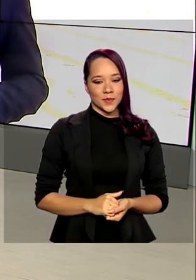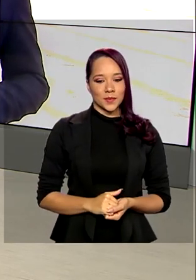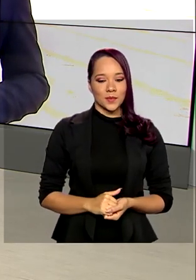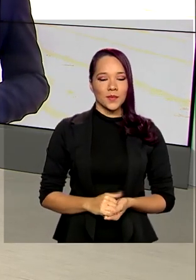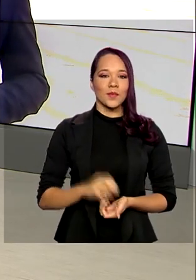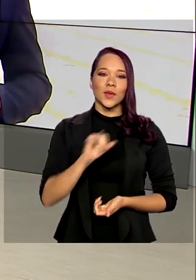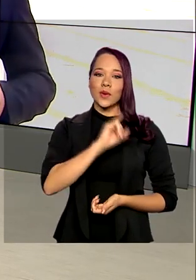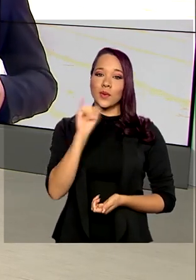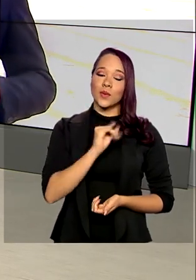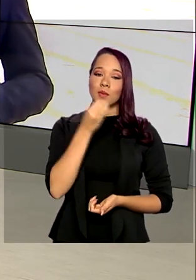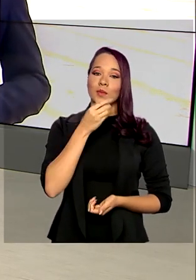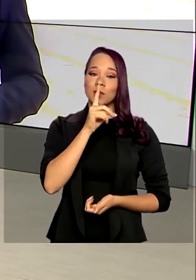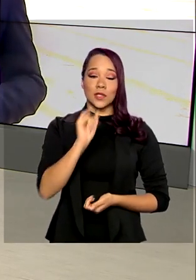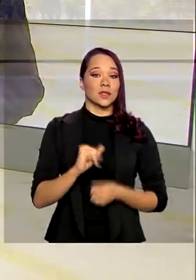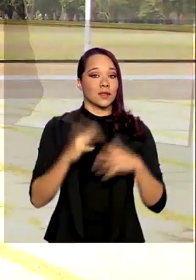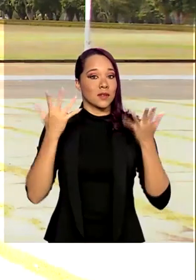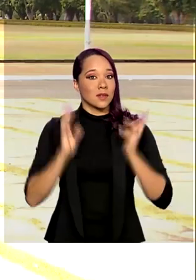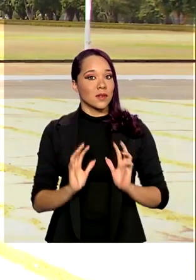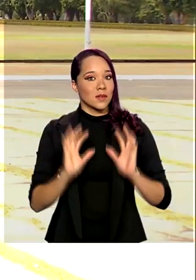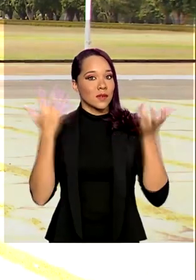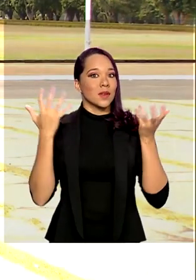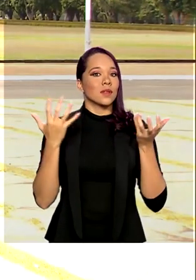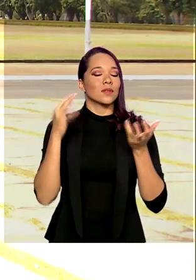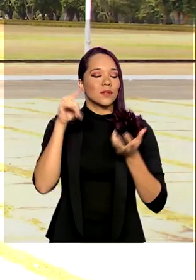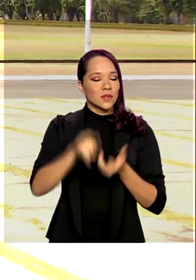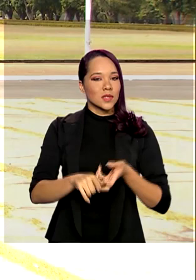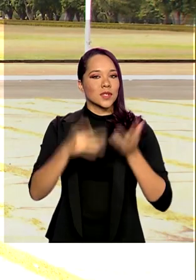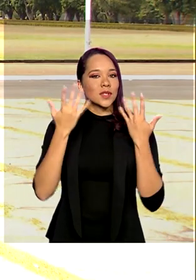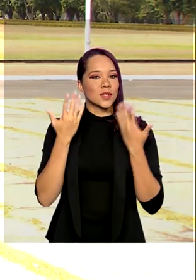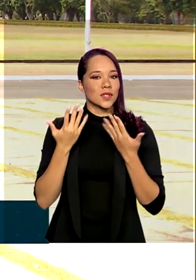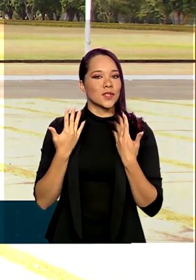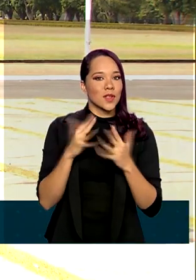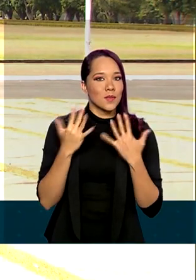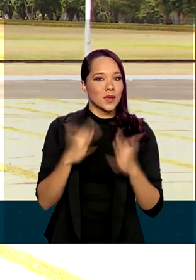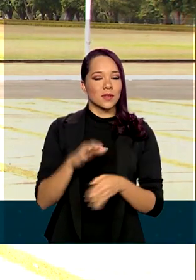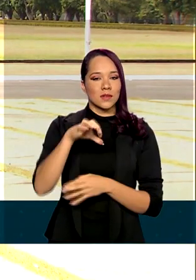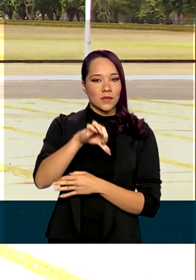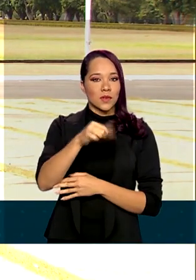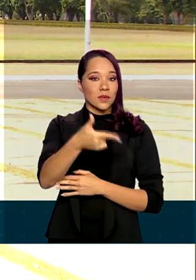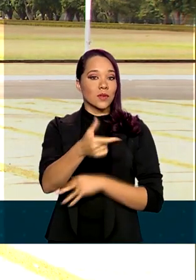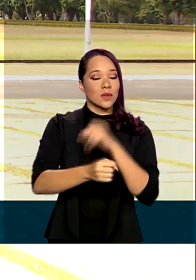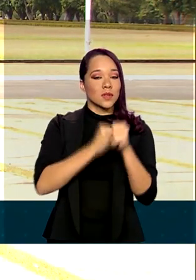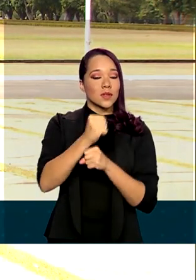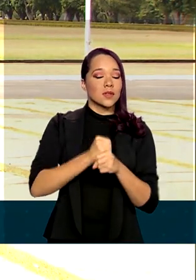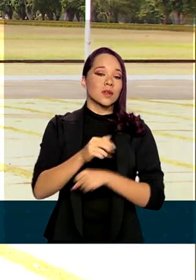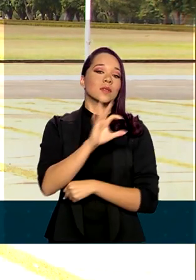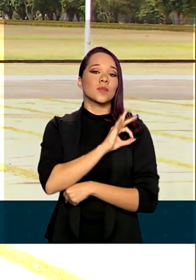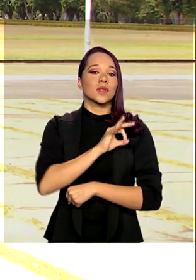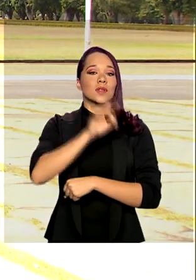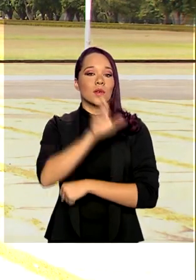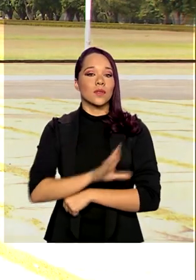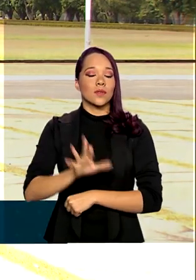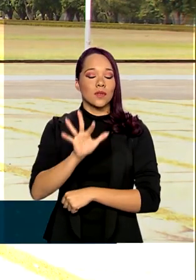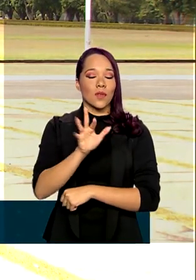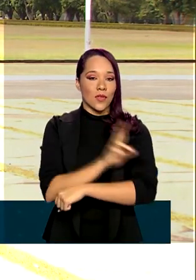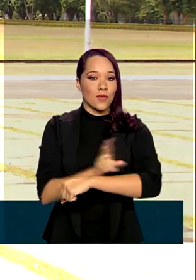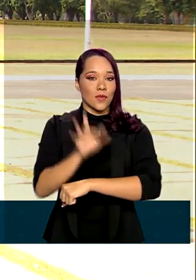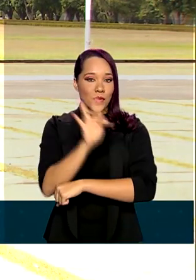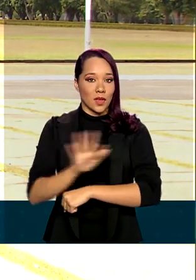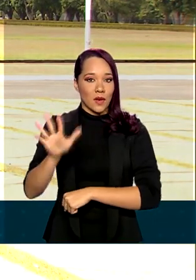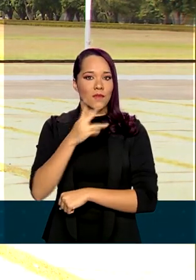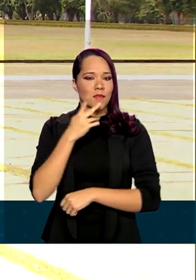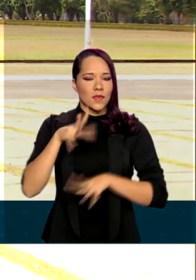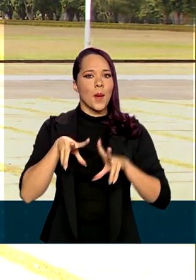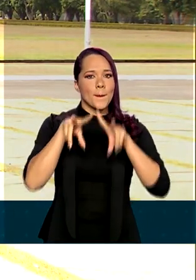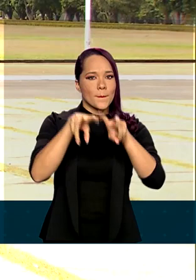Olá, bom dia. Nesse evento de comemoração dos 92 anos da Polícia Rodoviária Federal, o presidente Jair Bolsonaro afirmou que vai dar posse